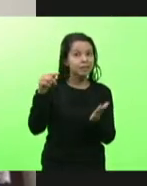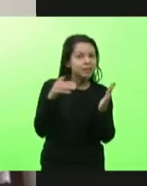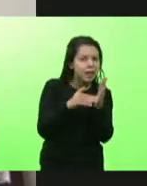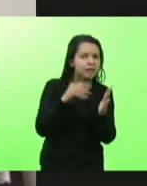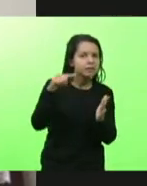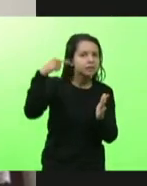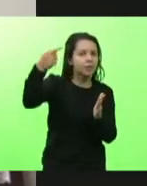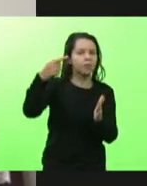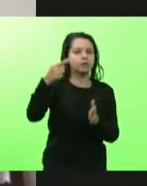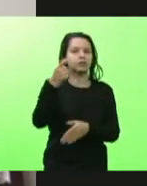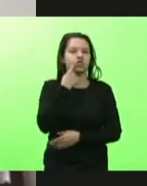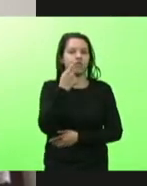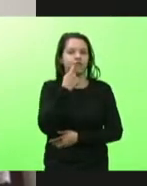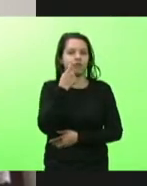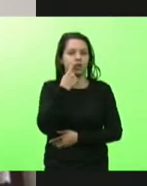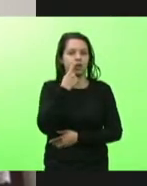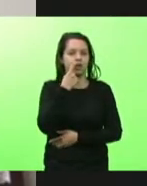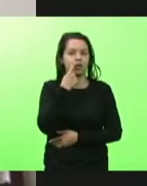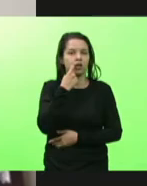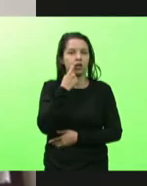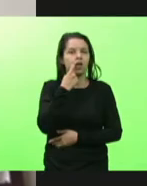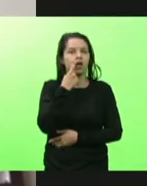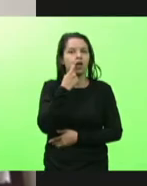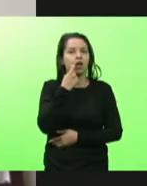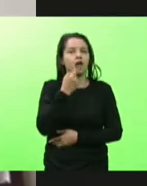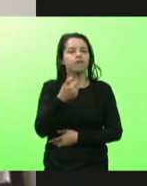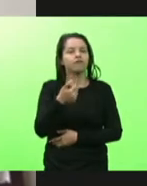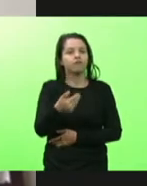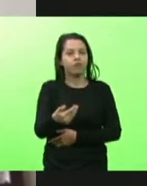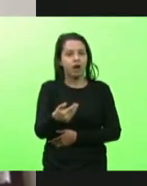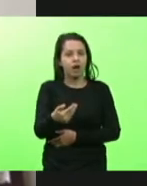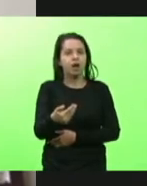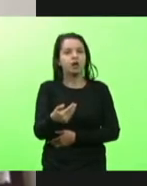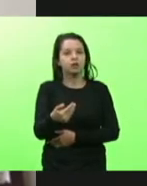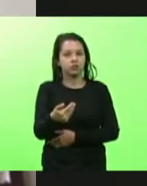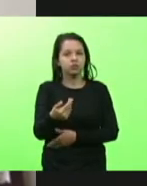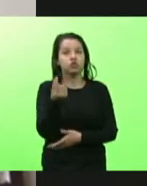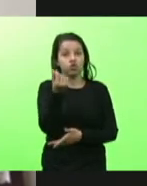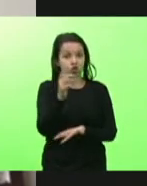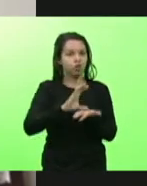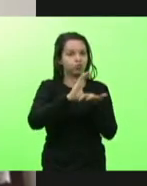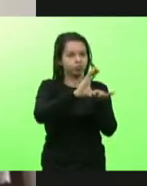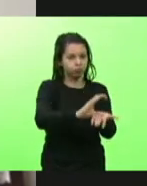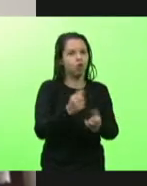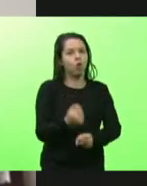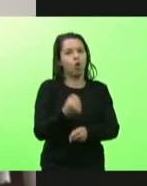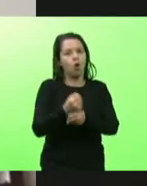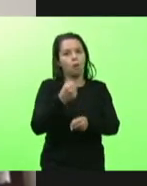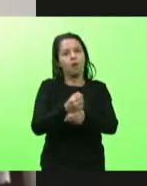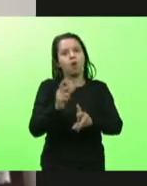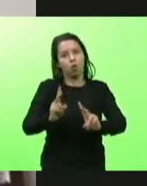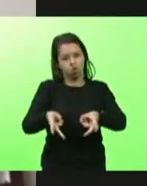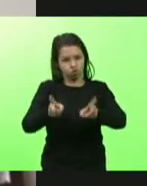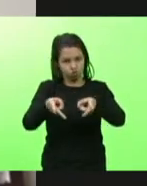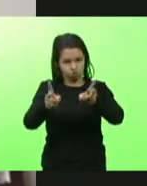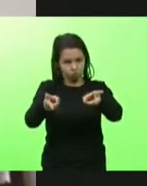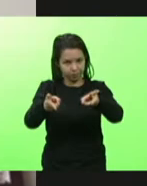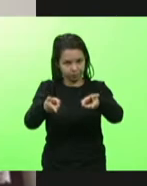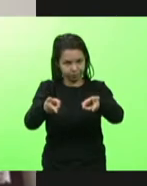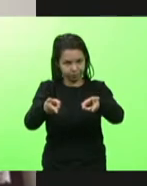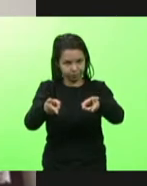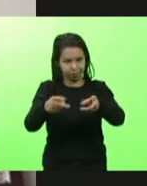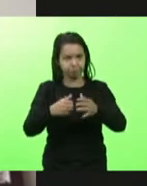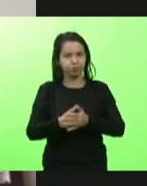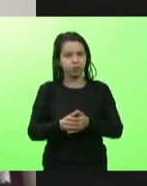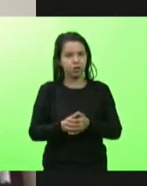nós temos a entrega dos recursos para a continuidade das obras dos... Elas, para o